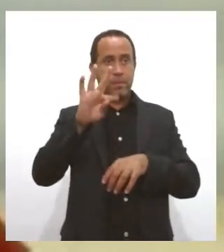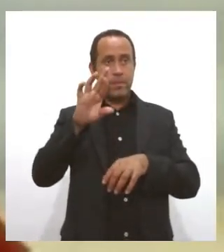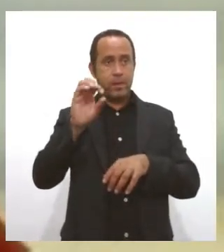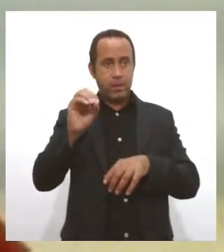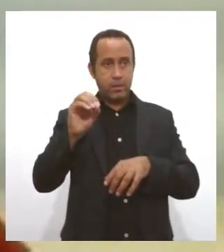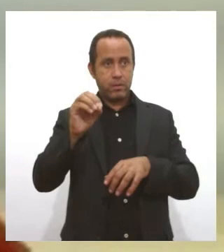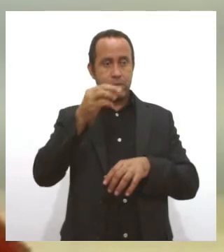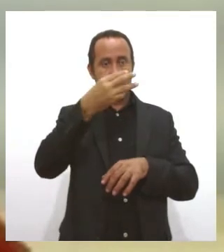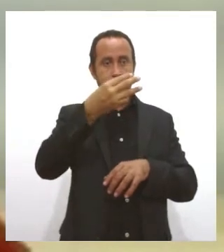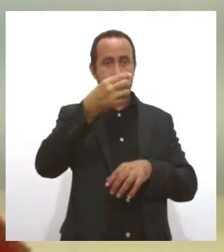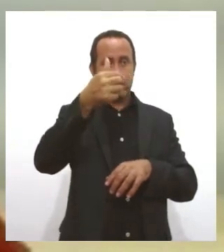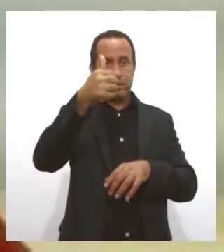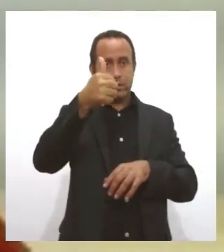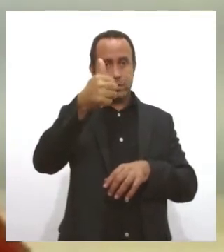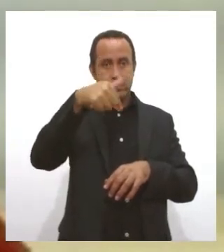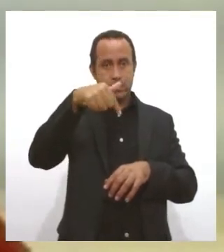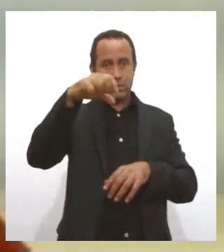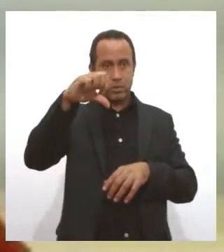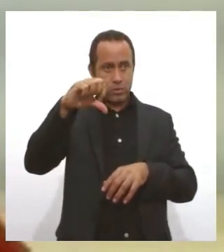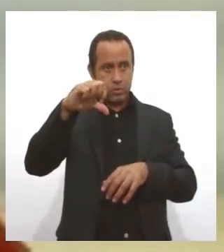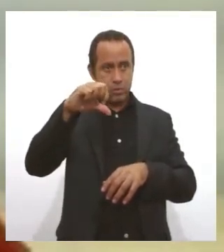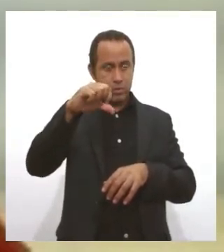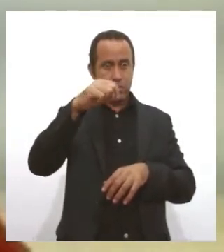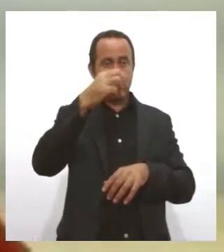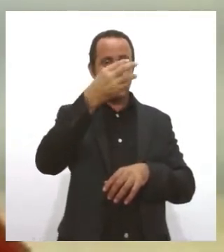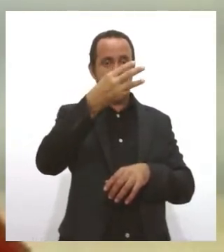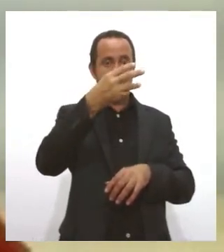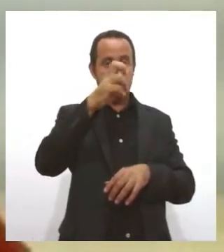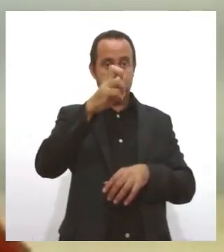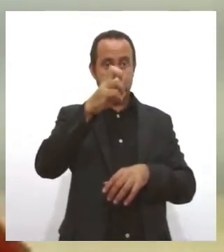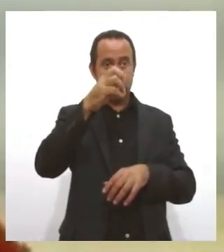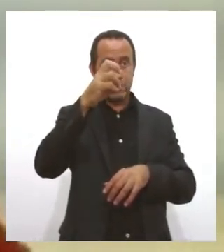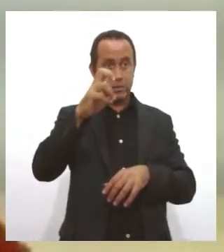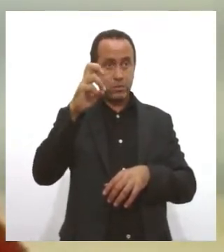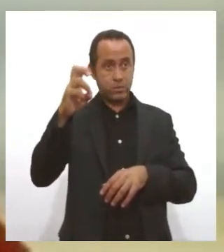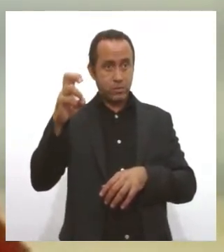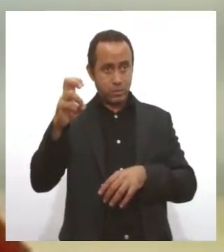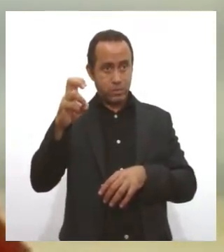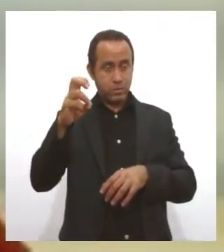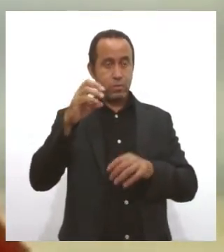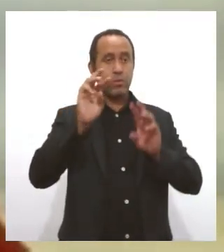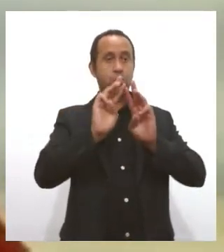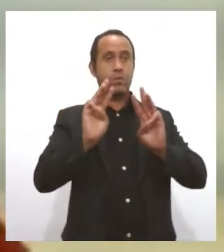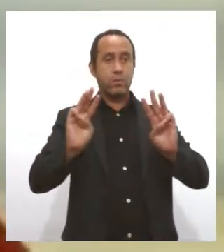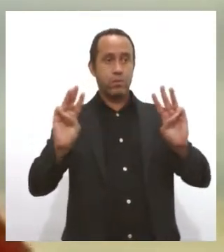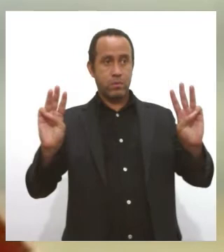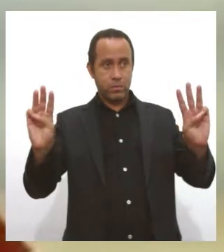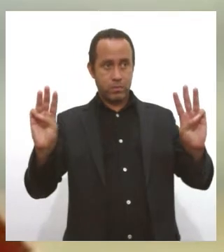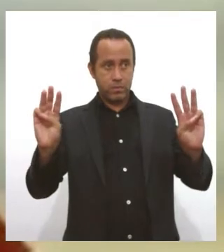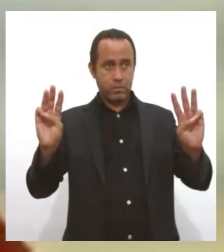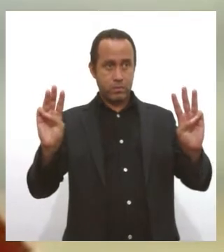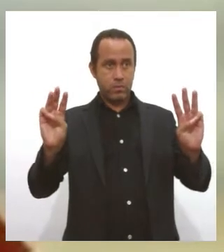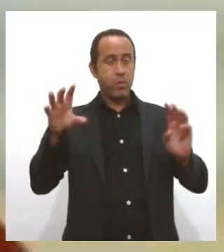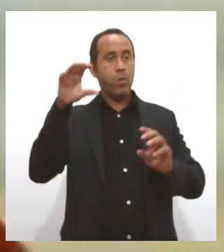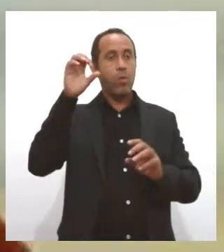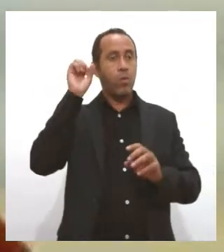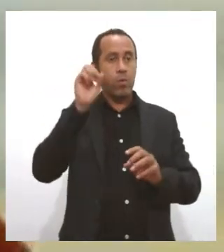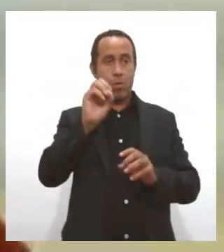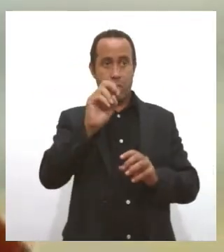3179-8055 ou através do e-mail ouvidoria